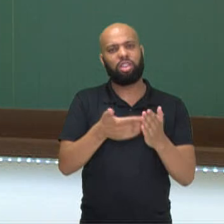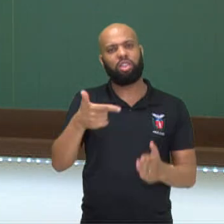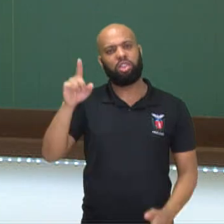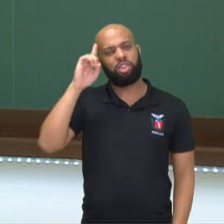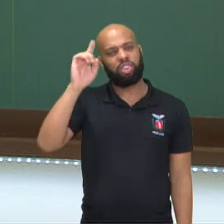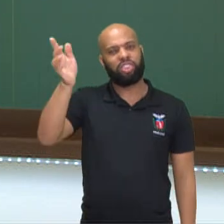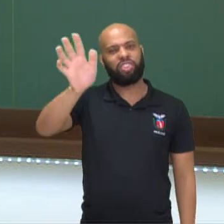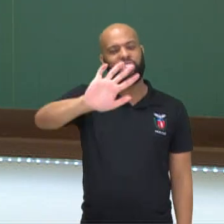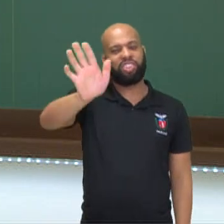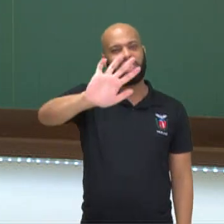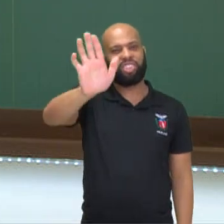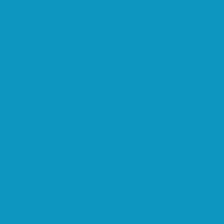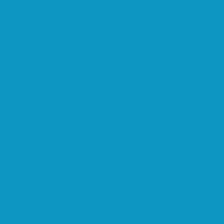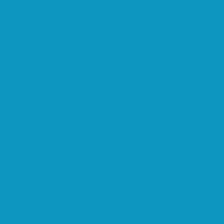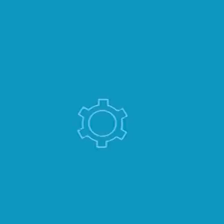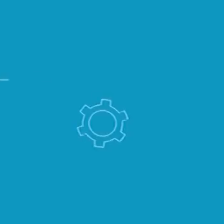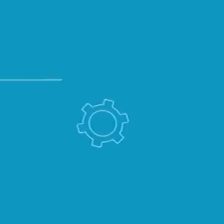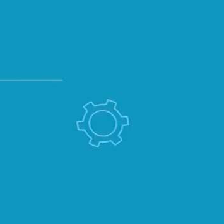Até breve!